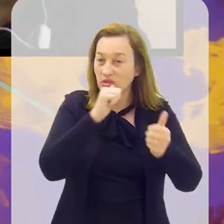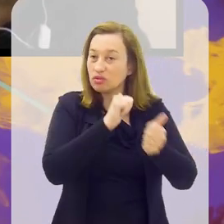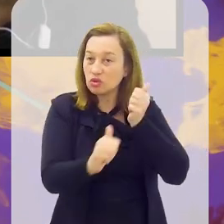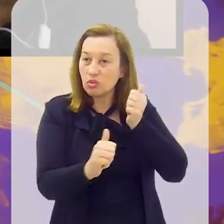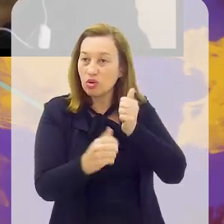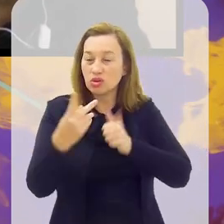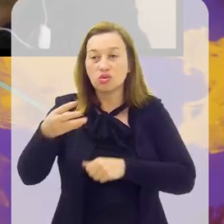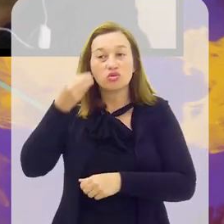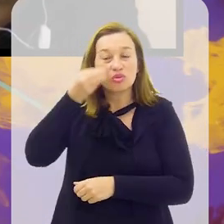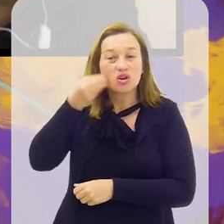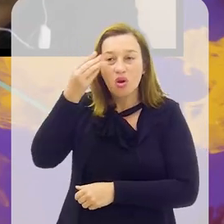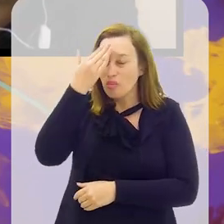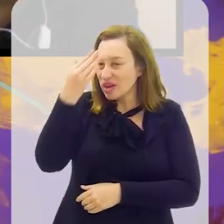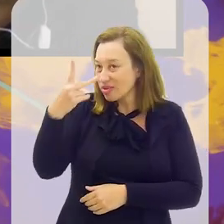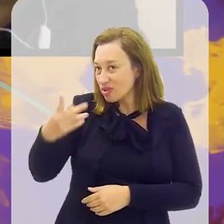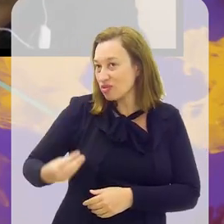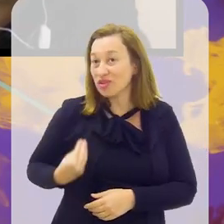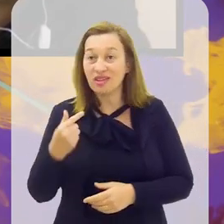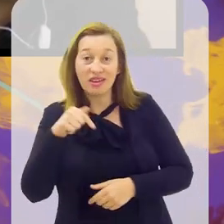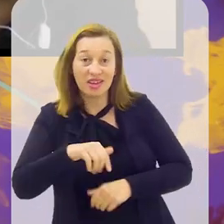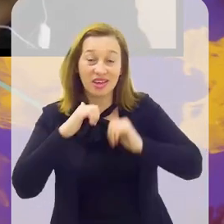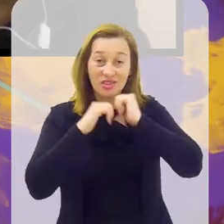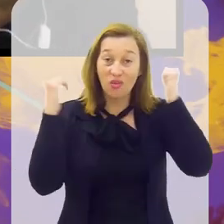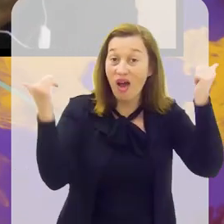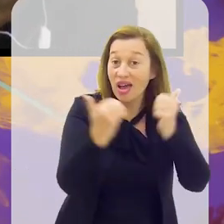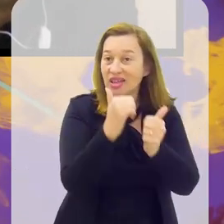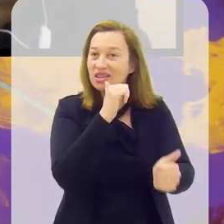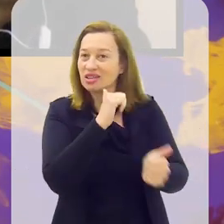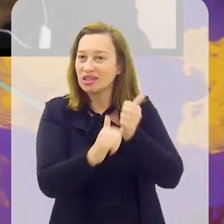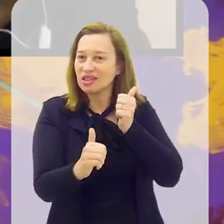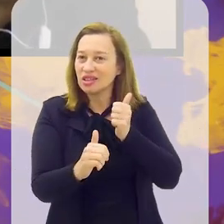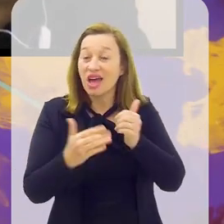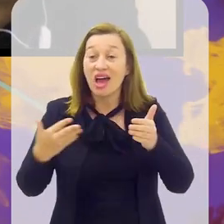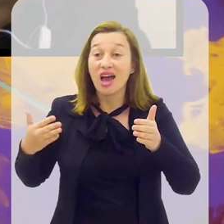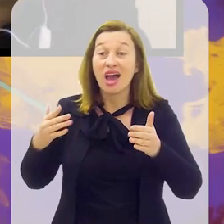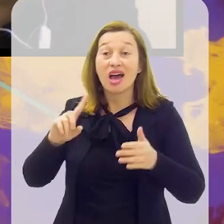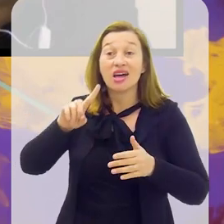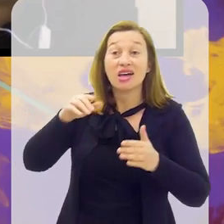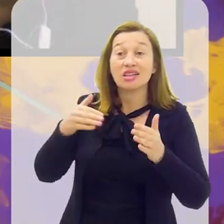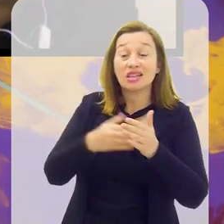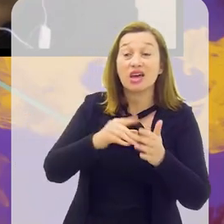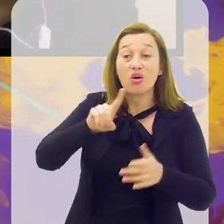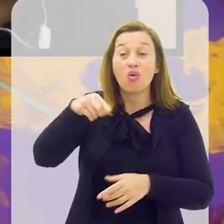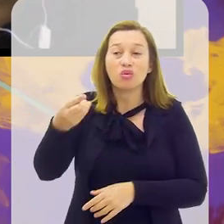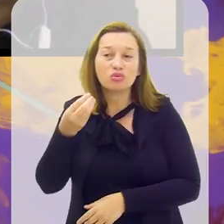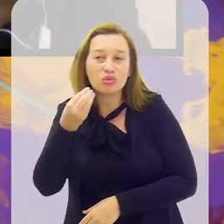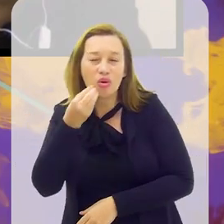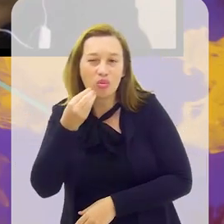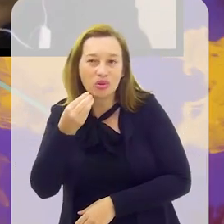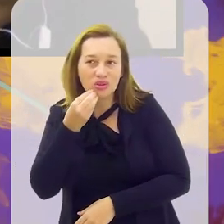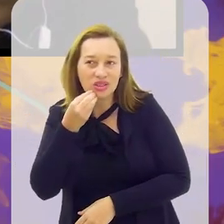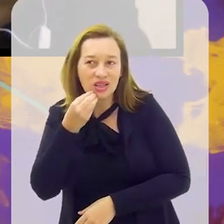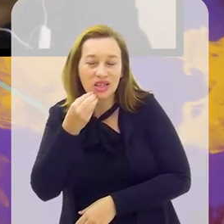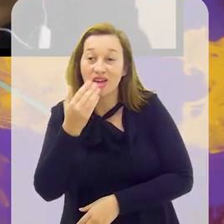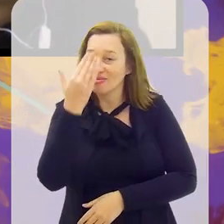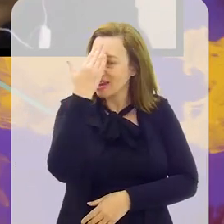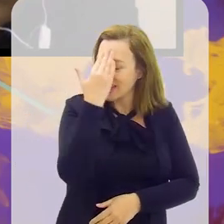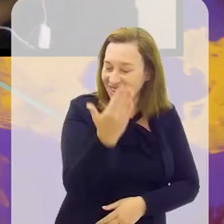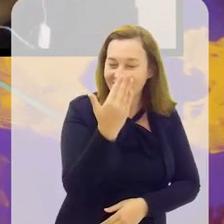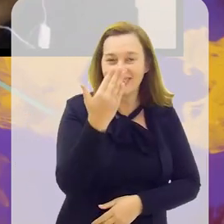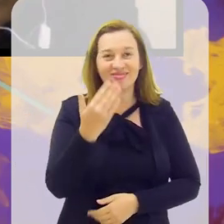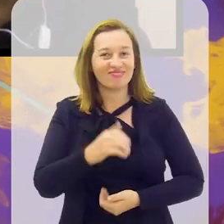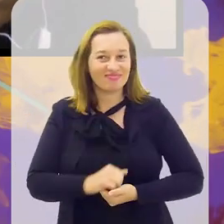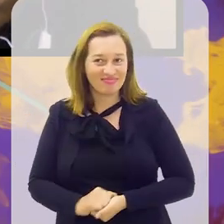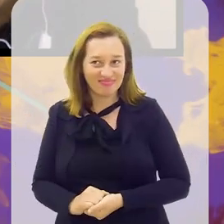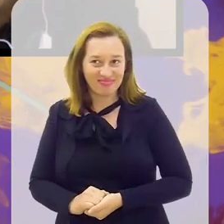futebol, a sua experiência. Obrigado pela sua presença aqui no Arena Esportiva, e até a próxima oportunidade.